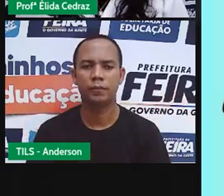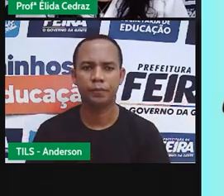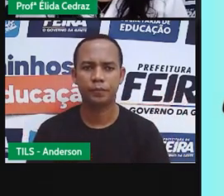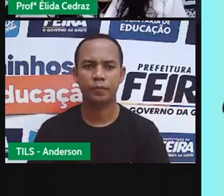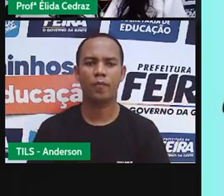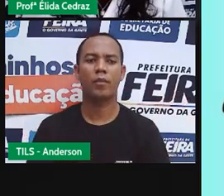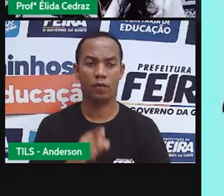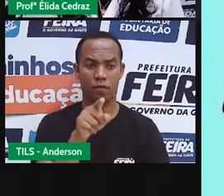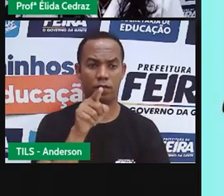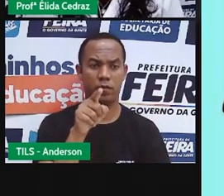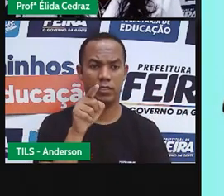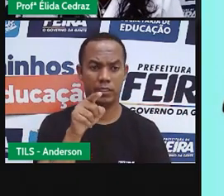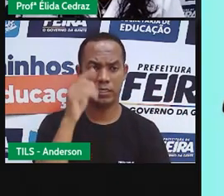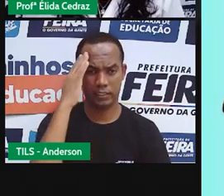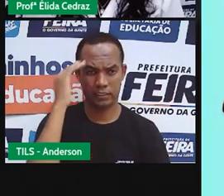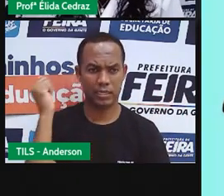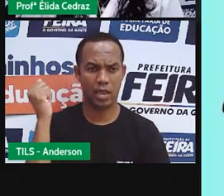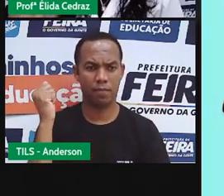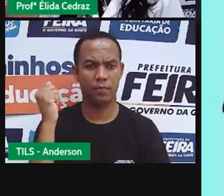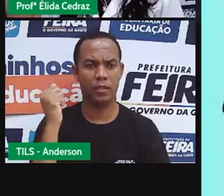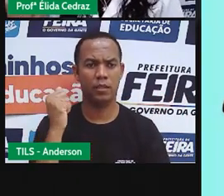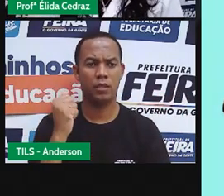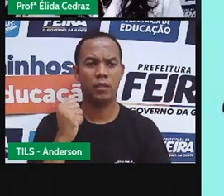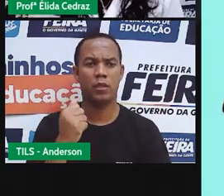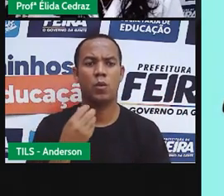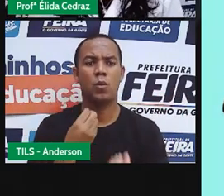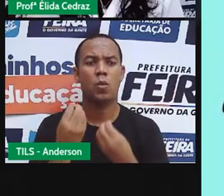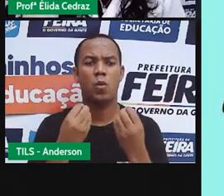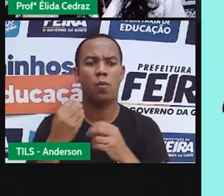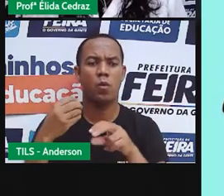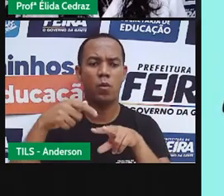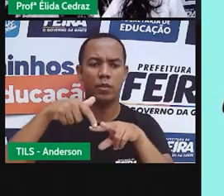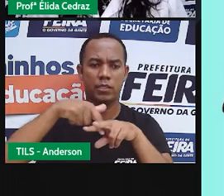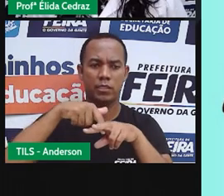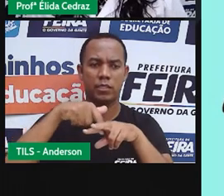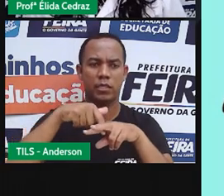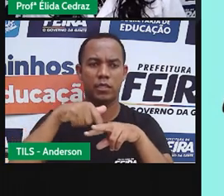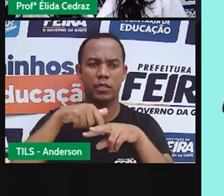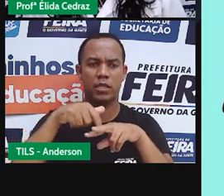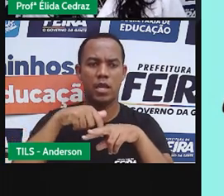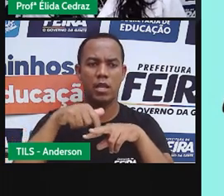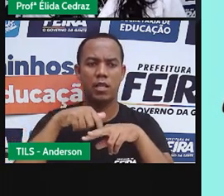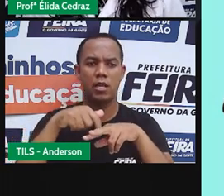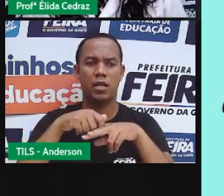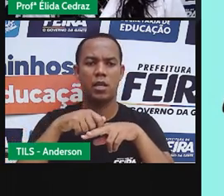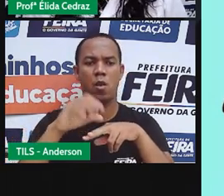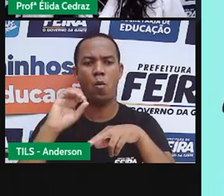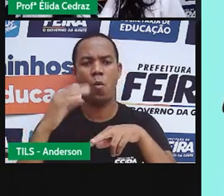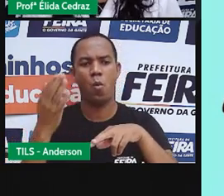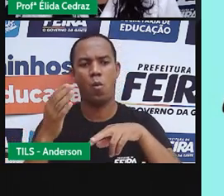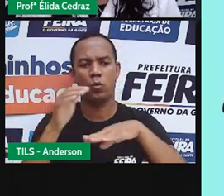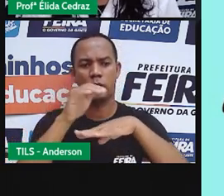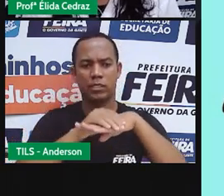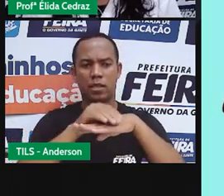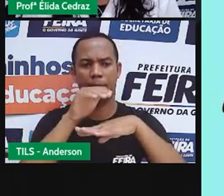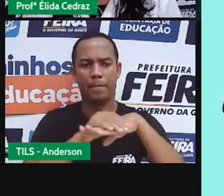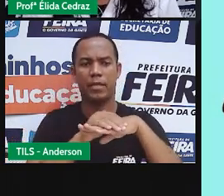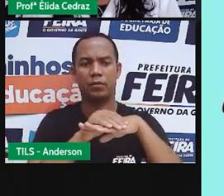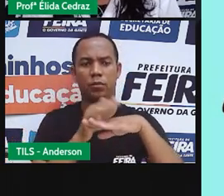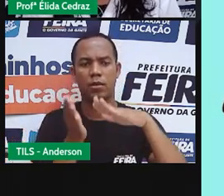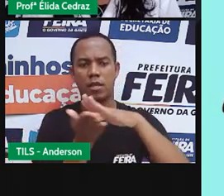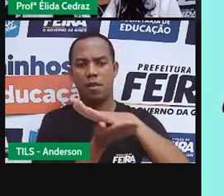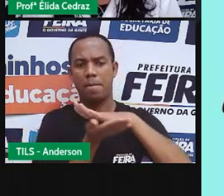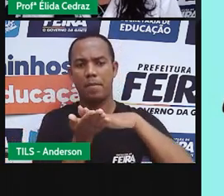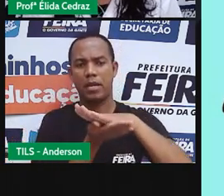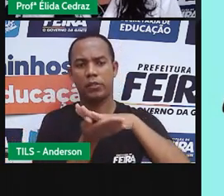Você sabe por qual motivo as sandálias e o esforado e os sapatos estão emberrachados?